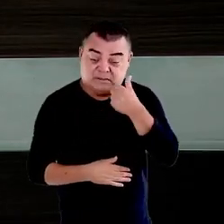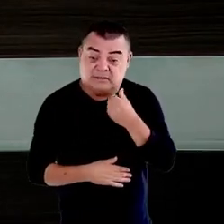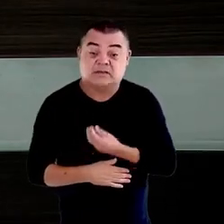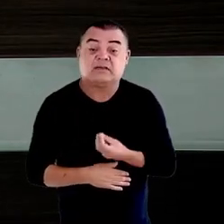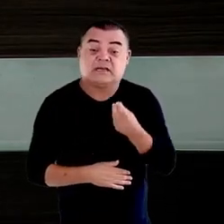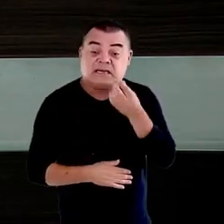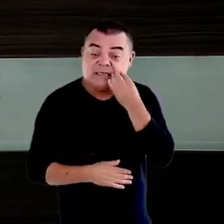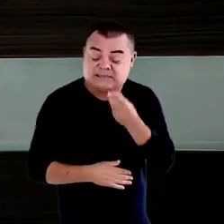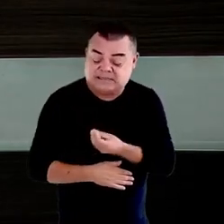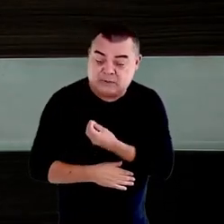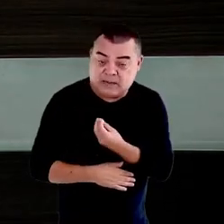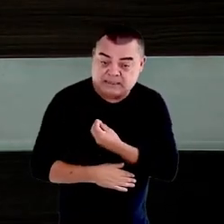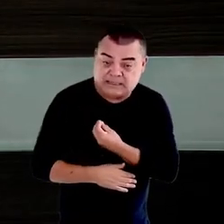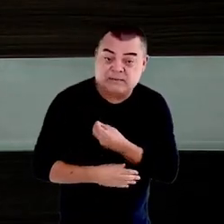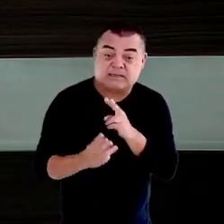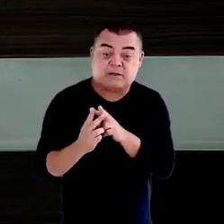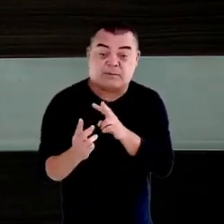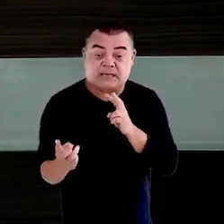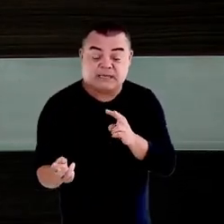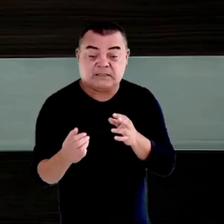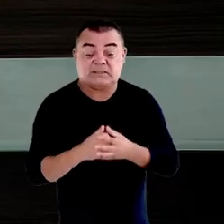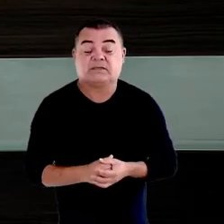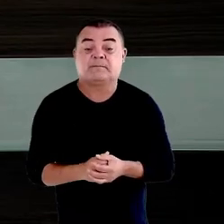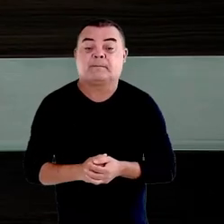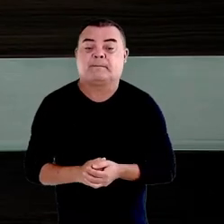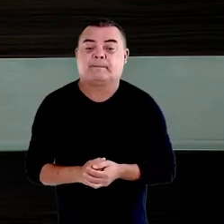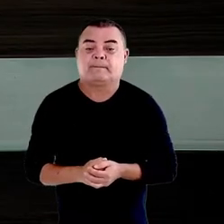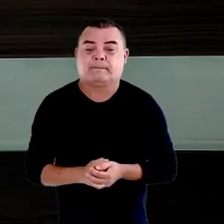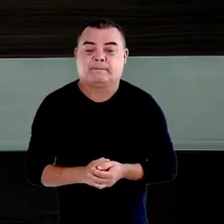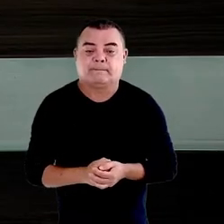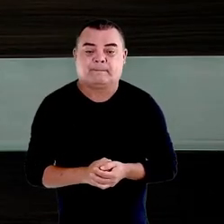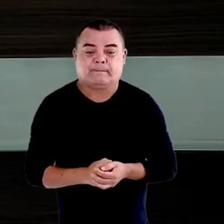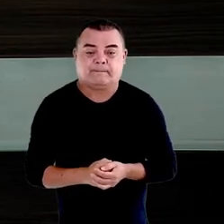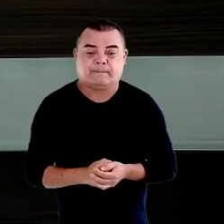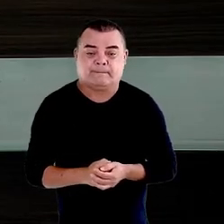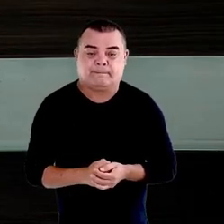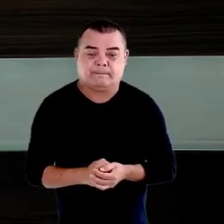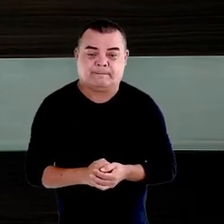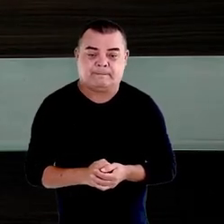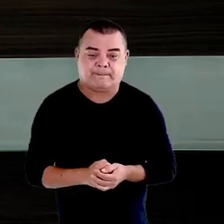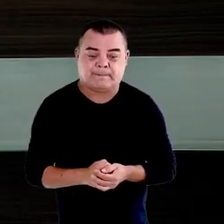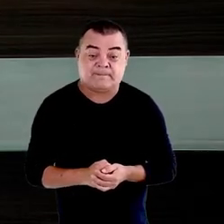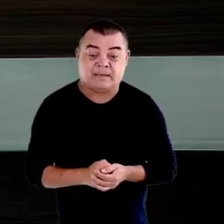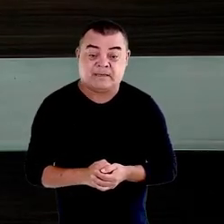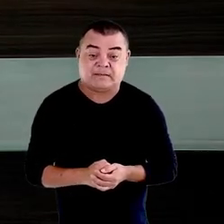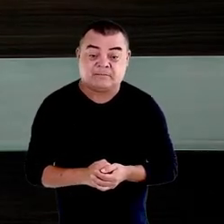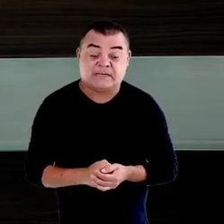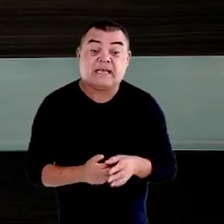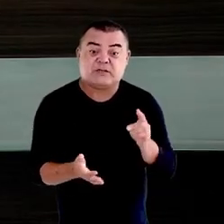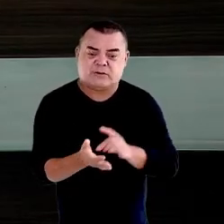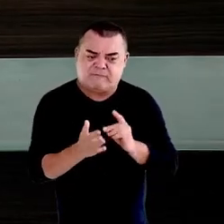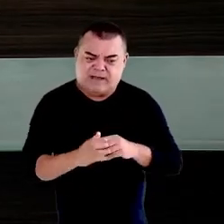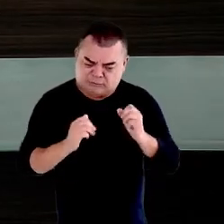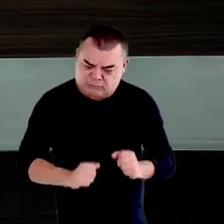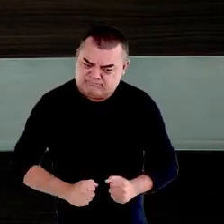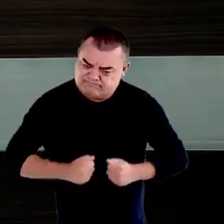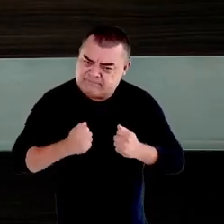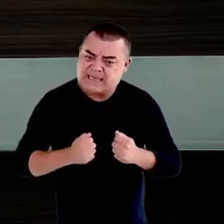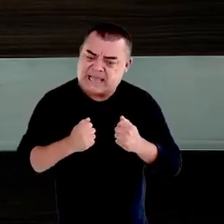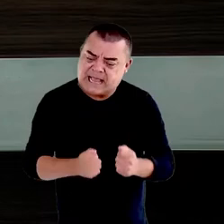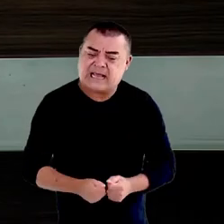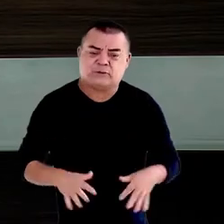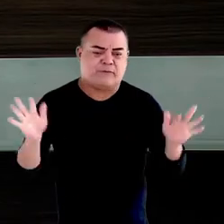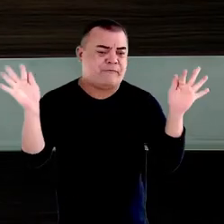presencialmente ou virtualmente, está de fato muito empenhado e muito